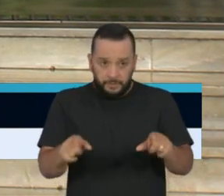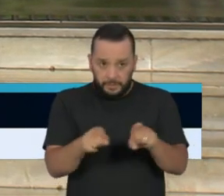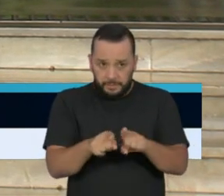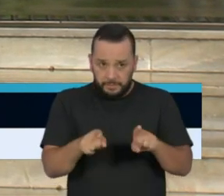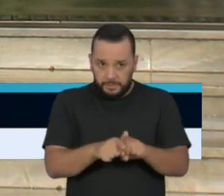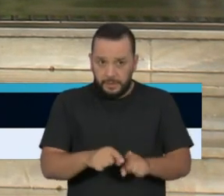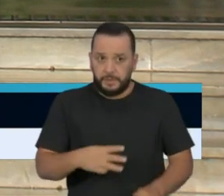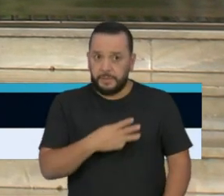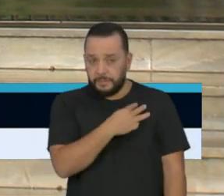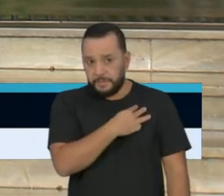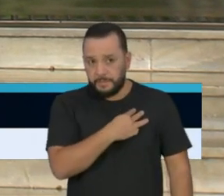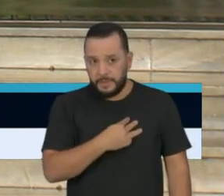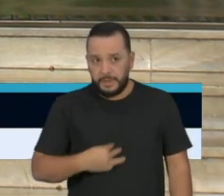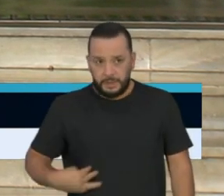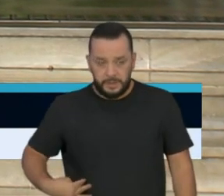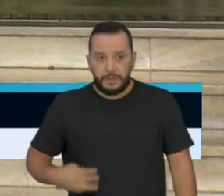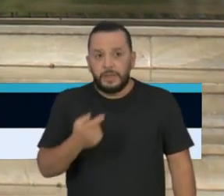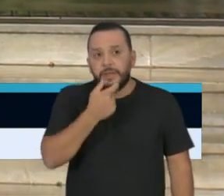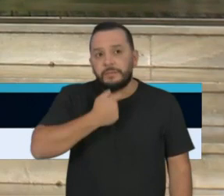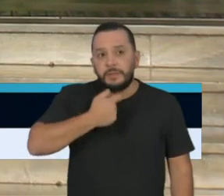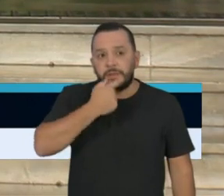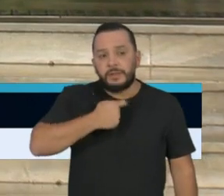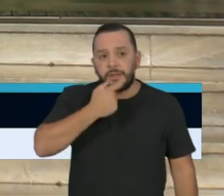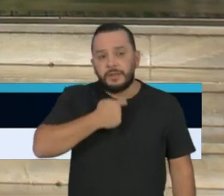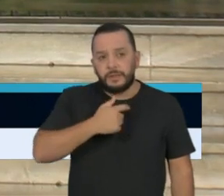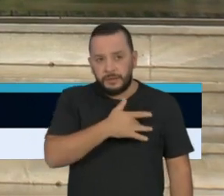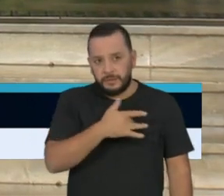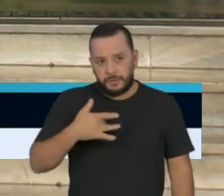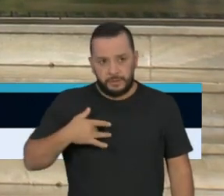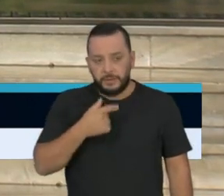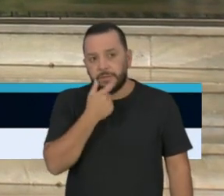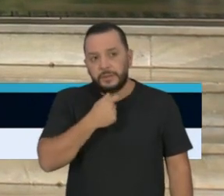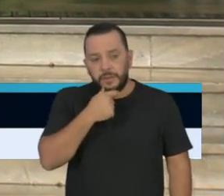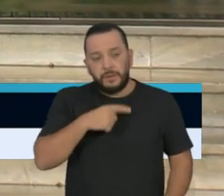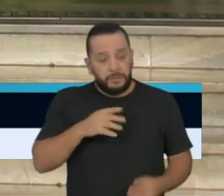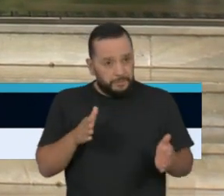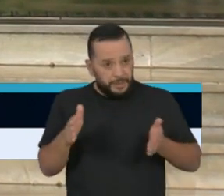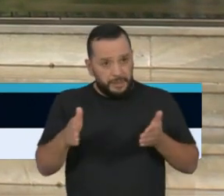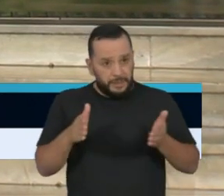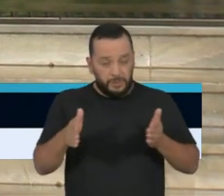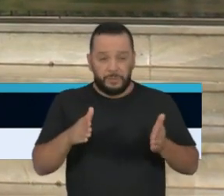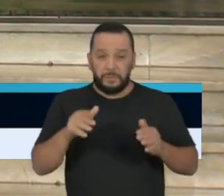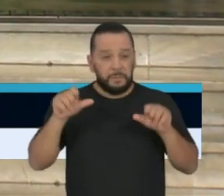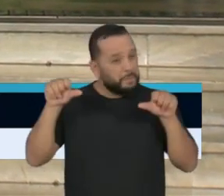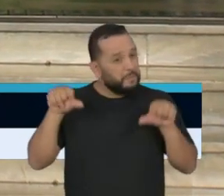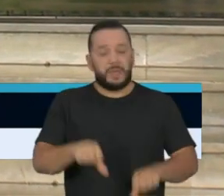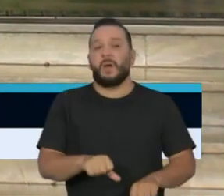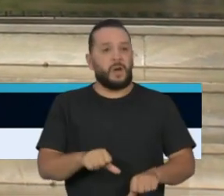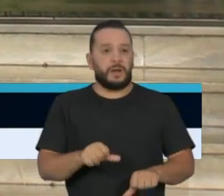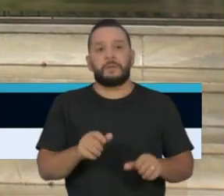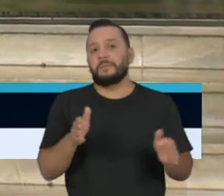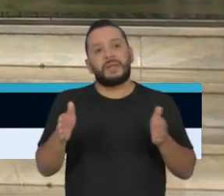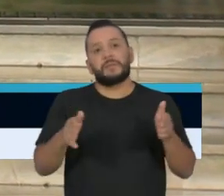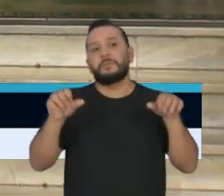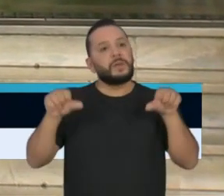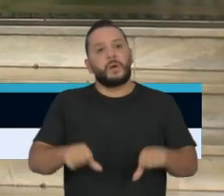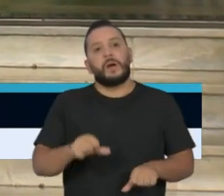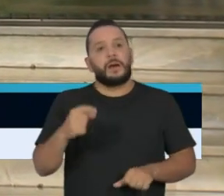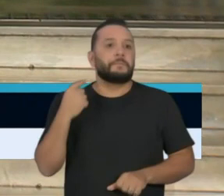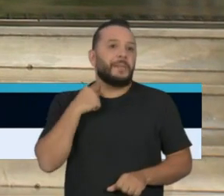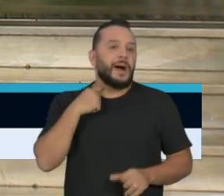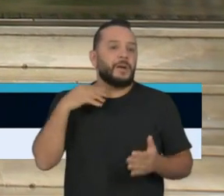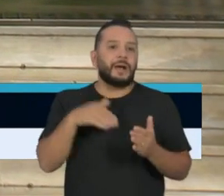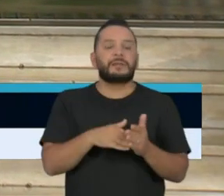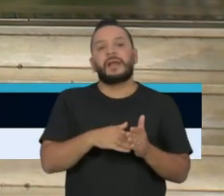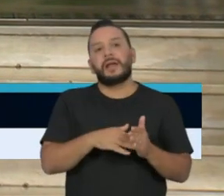ministro Luiz Henrique Mandetta, o período mais preocupante dessa crise do Covid-19 será agora entre maio e